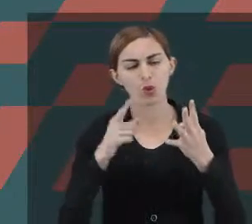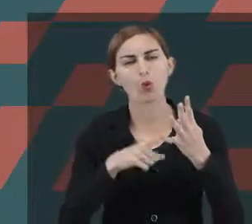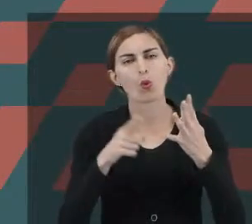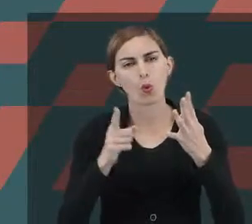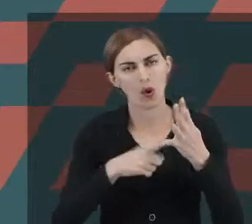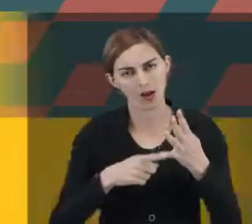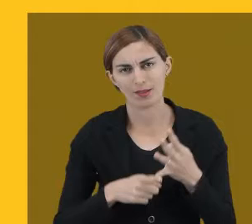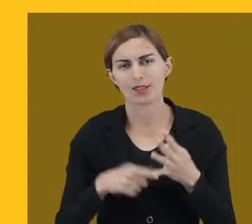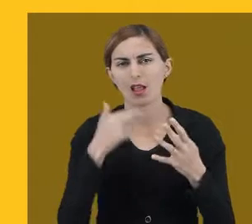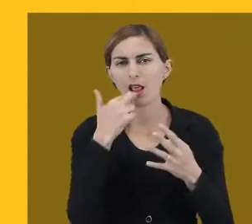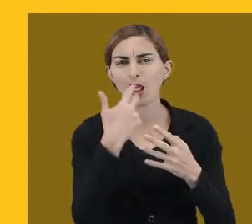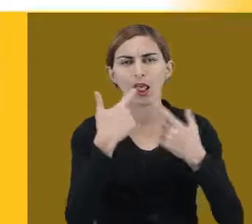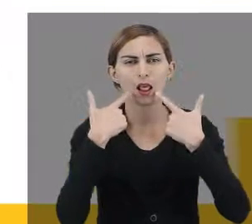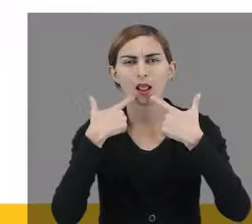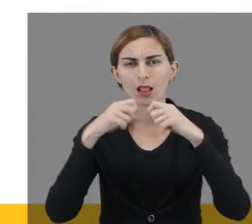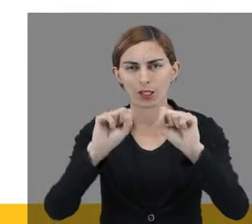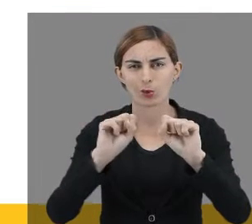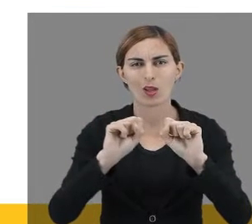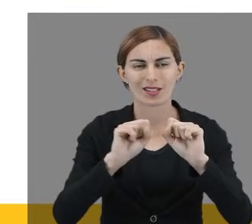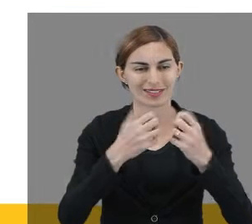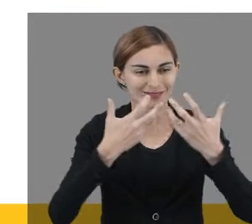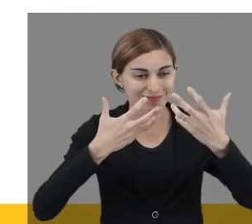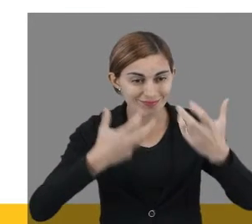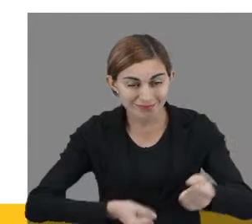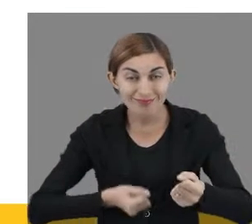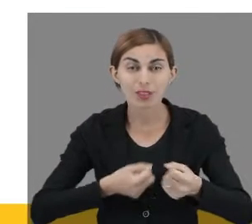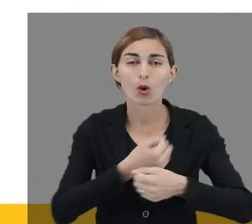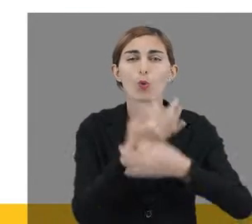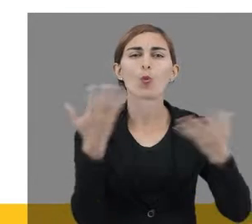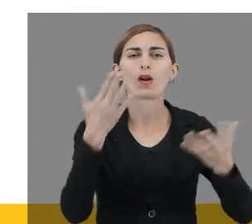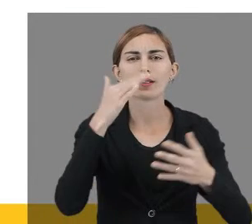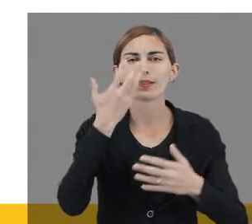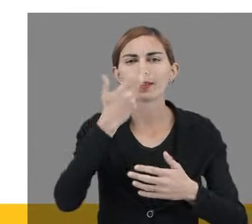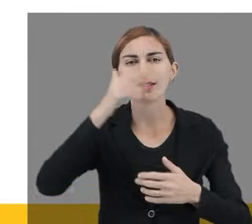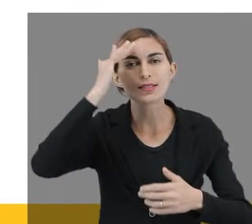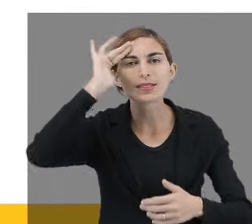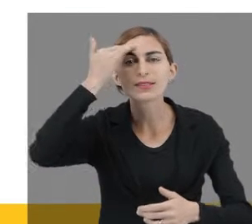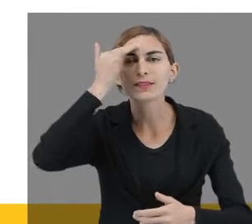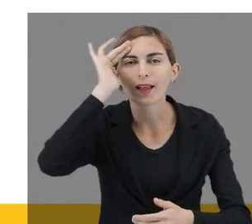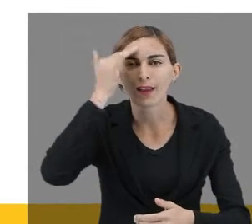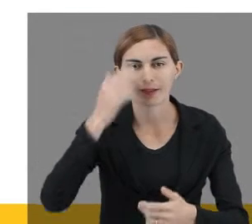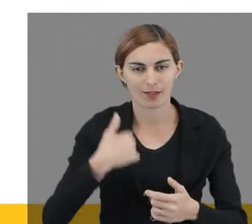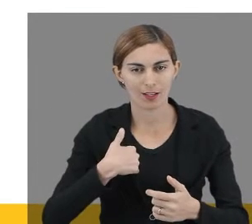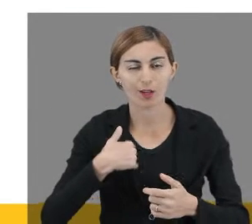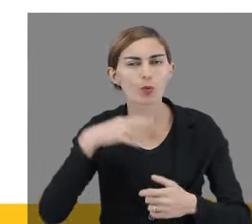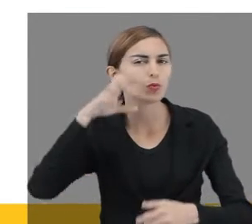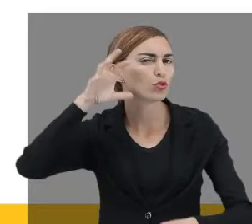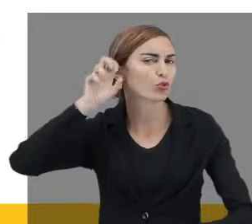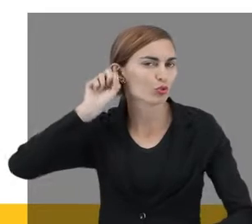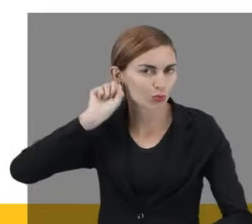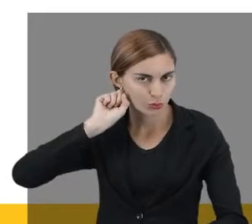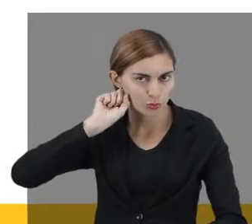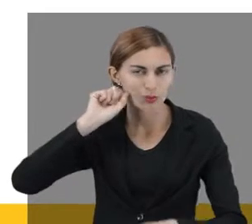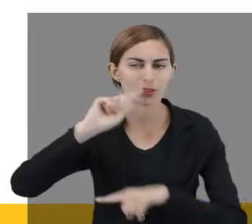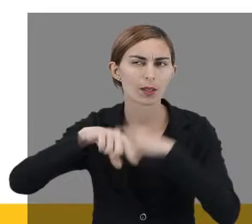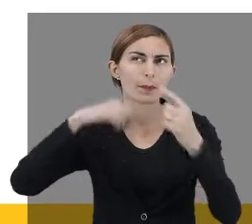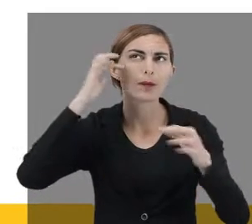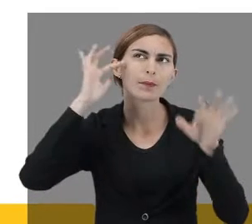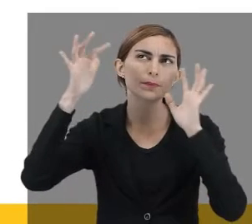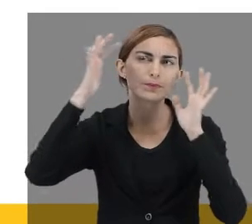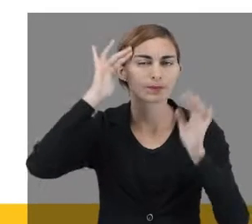dimensão se trata a questão da linguagem receptiva. Como é que a criança compreende aquilo que ela está escutando?